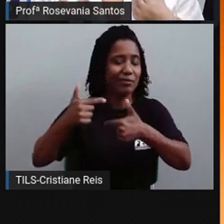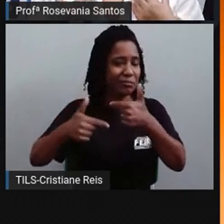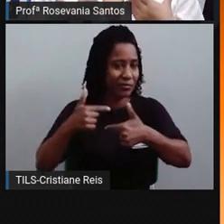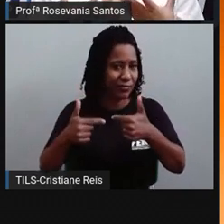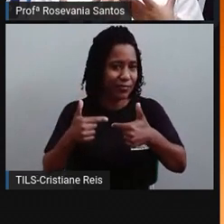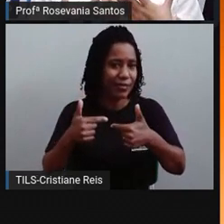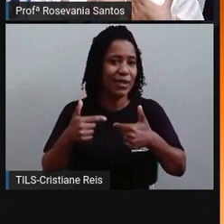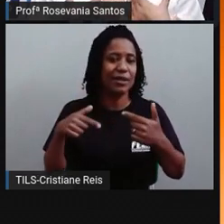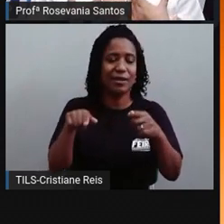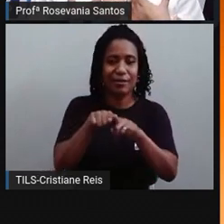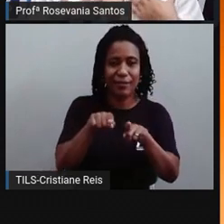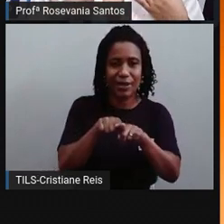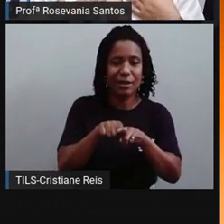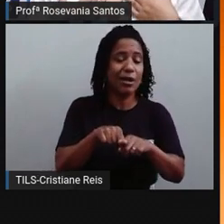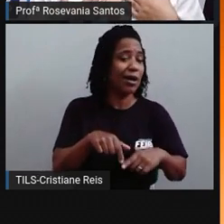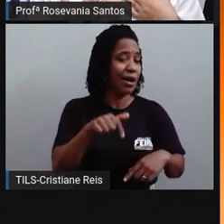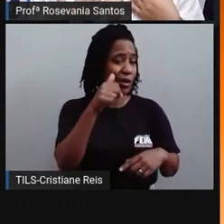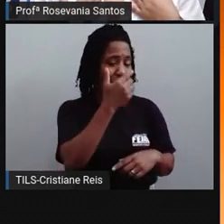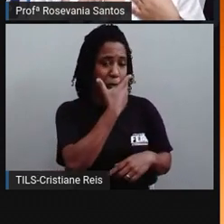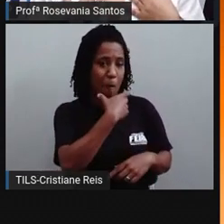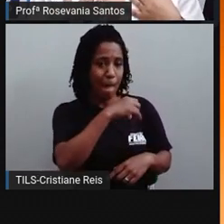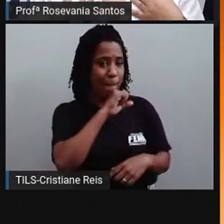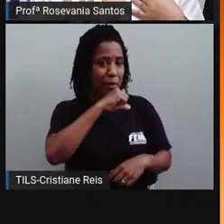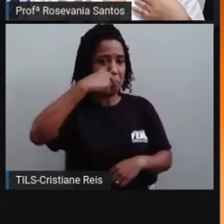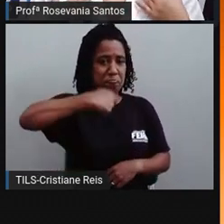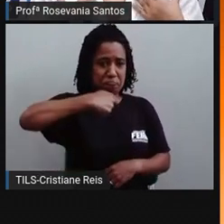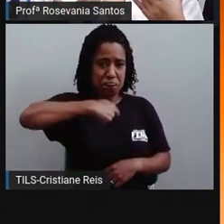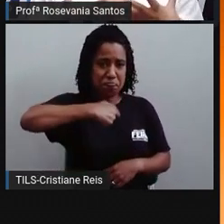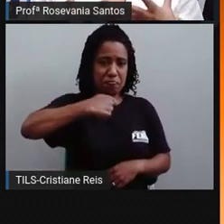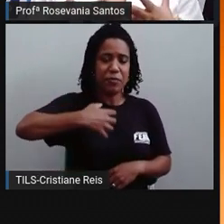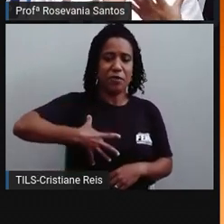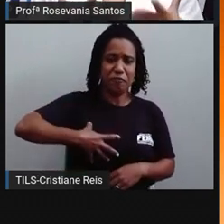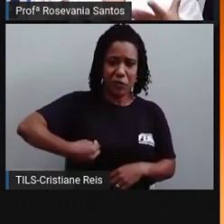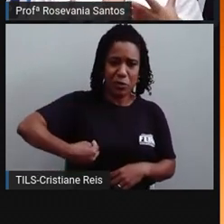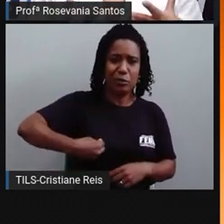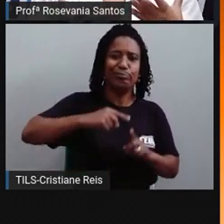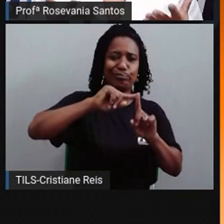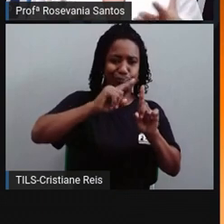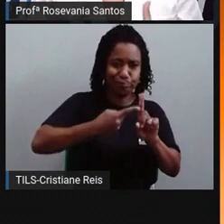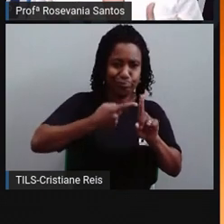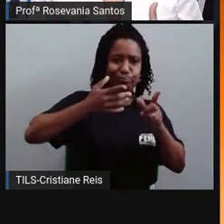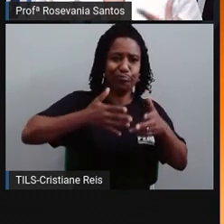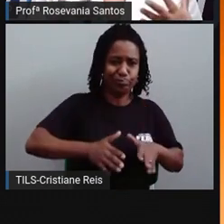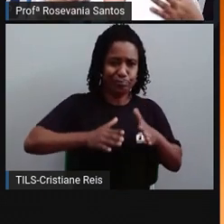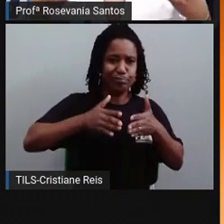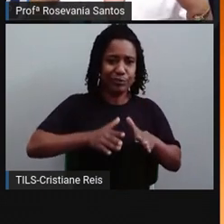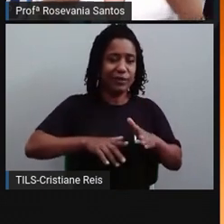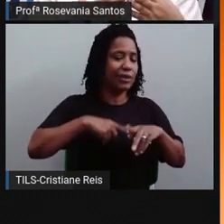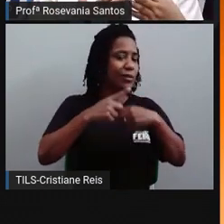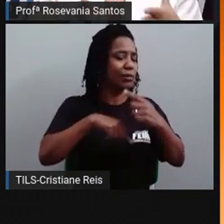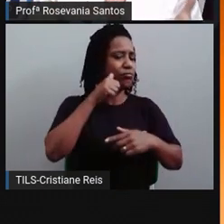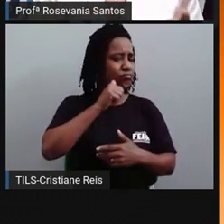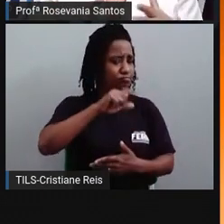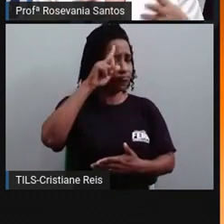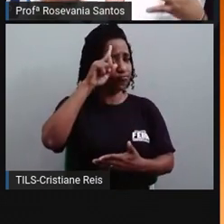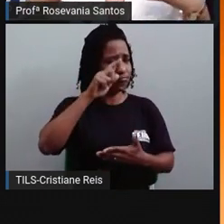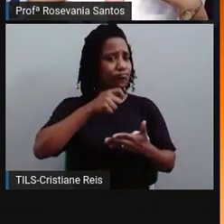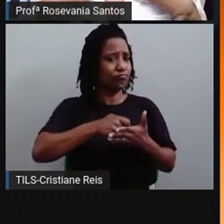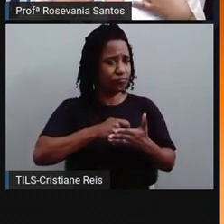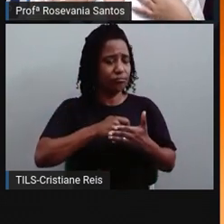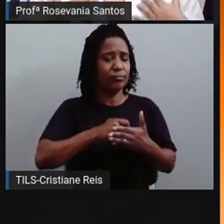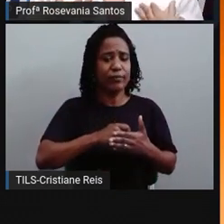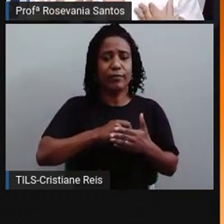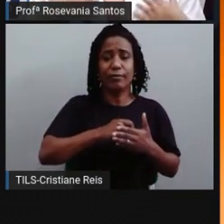porque antes era muito o que o marido queria. E aí, depois, com o progresso feminino, né, todo esse avanço feminino, ou feminista,